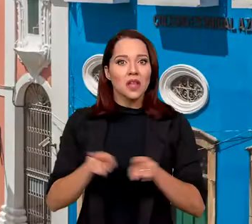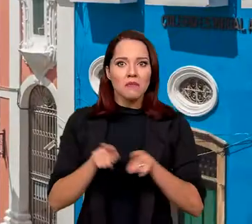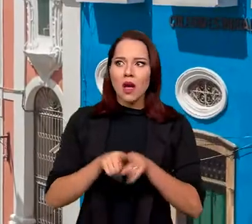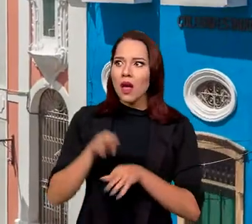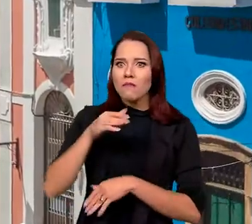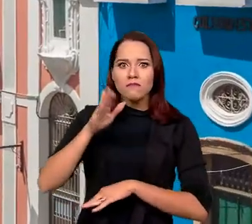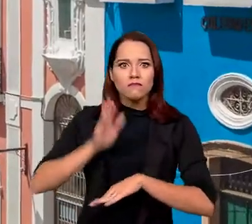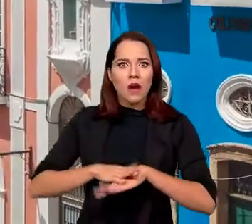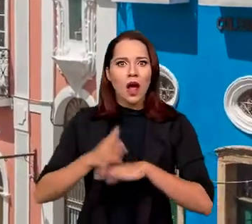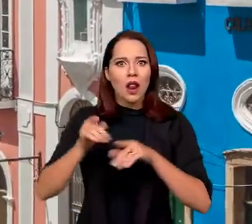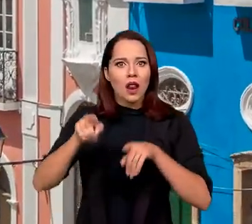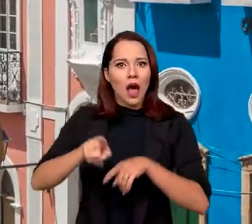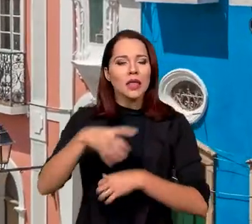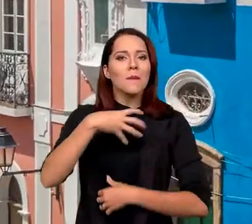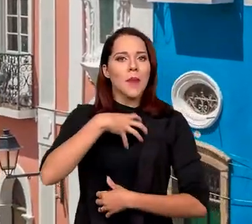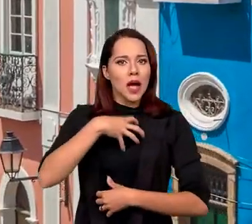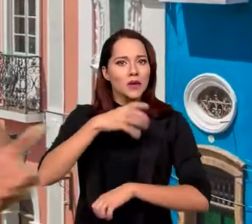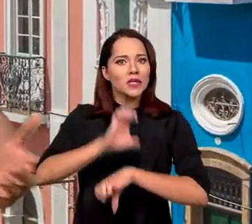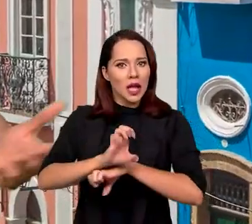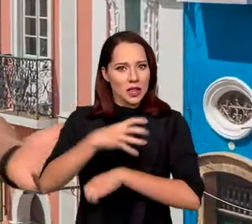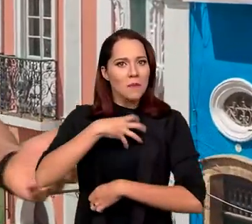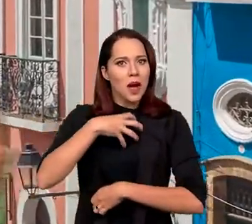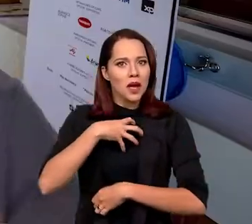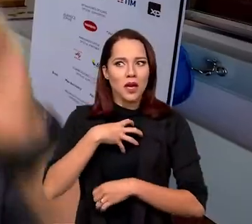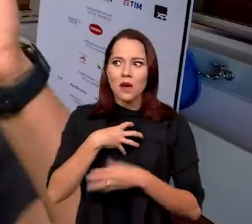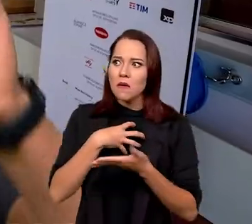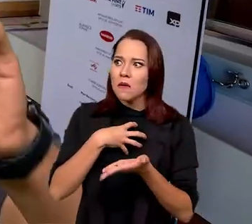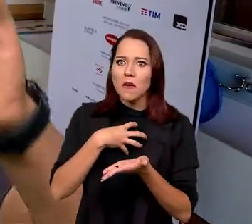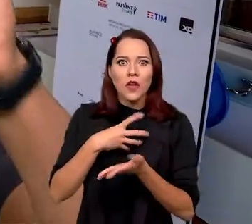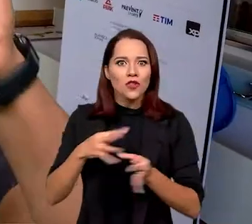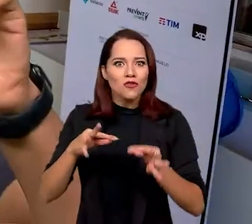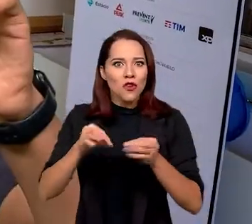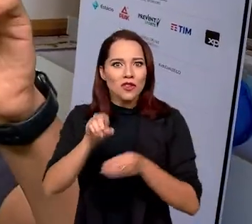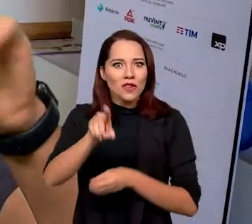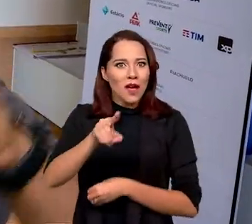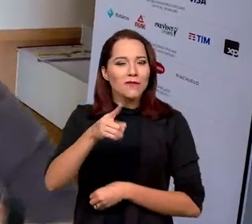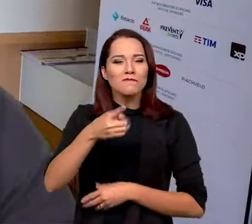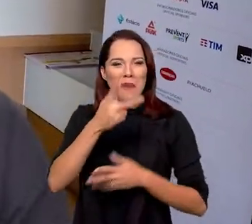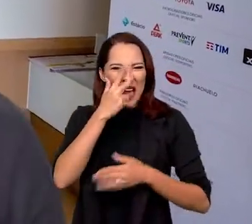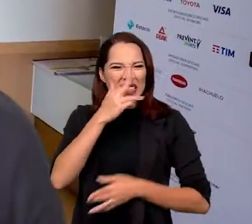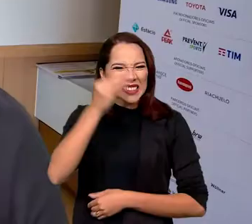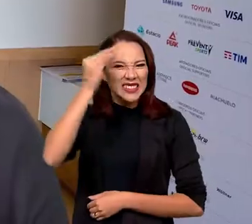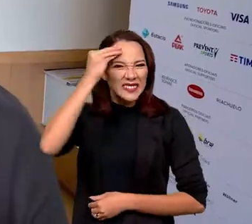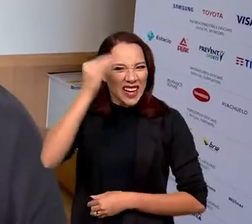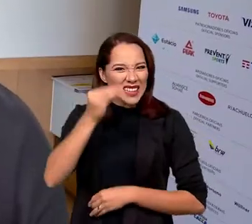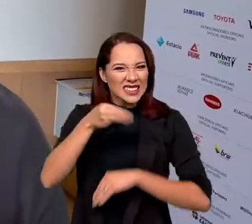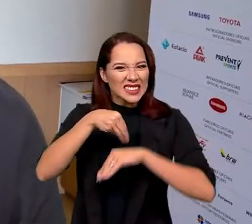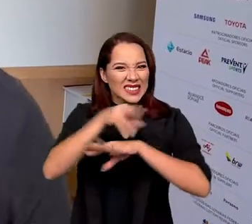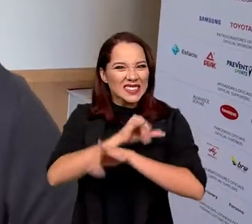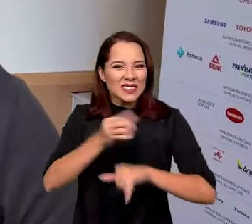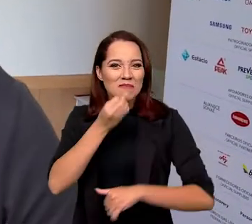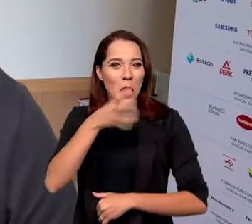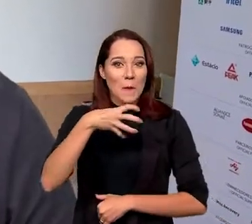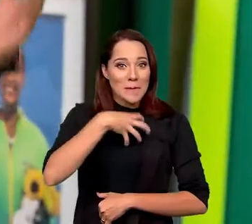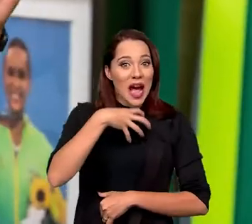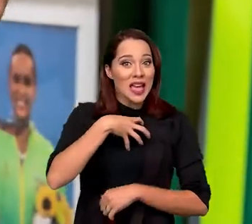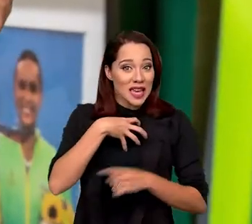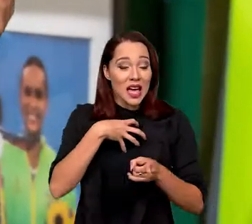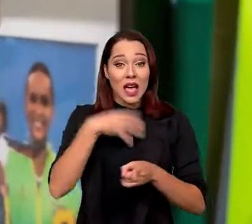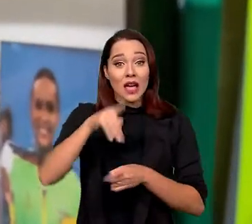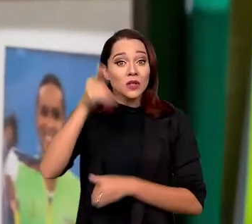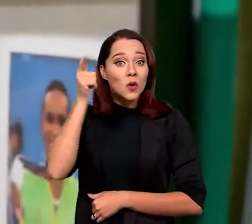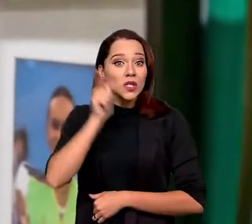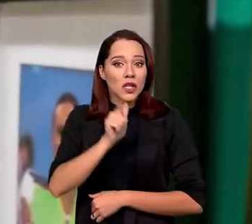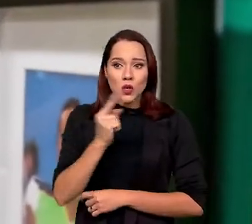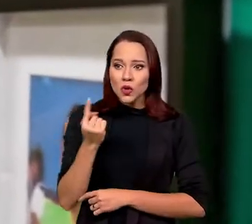que honrosa também ao estado da Bahia, né? Claro. Os maiores culpados por essa boa campanha brasileira em Tóquio. Os